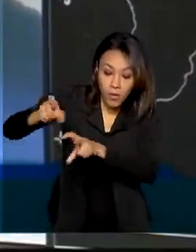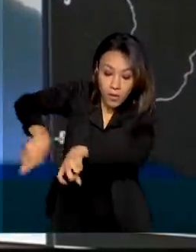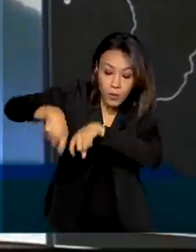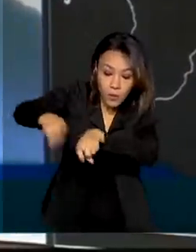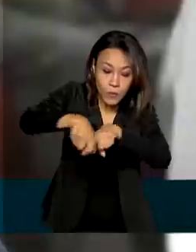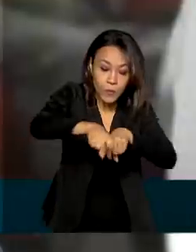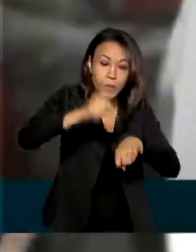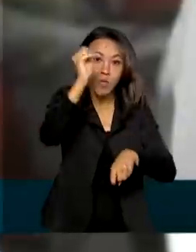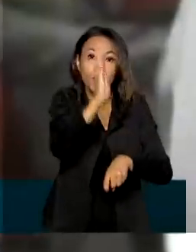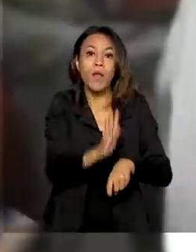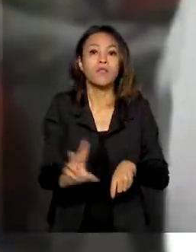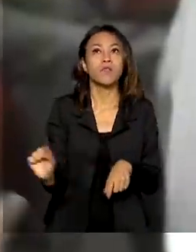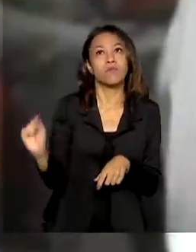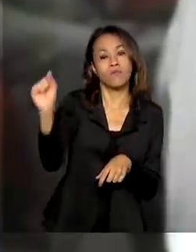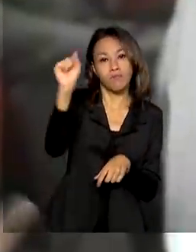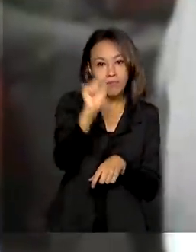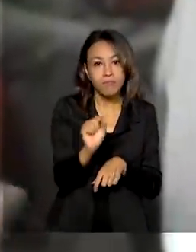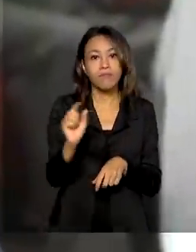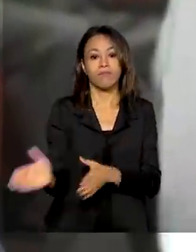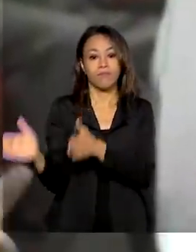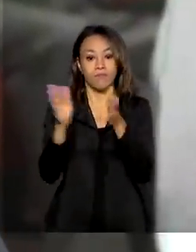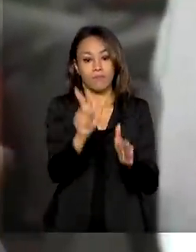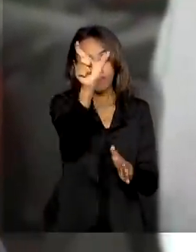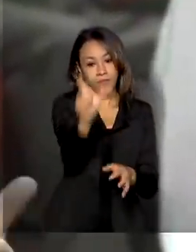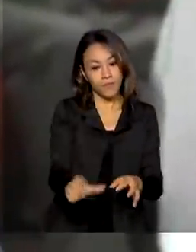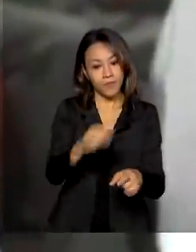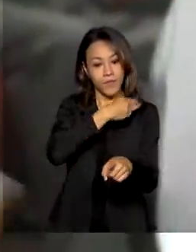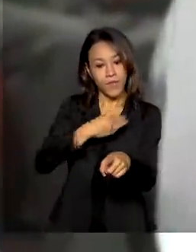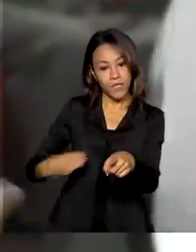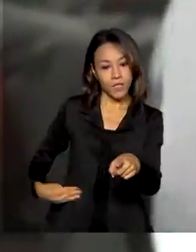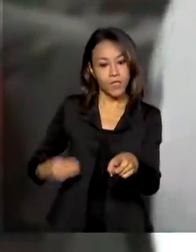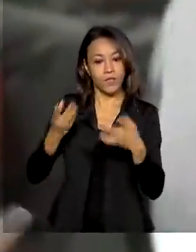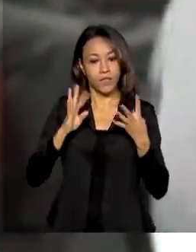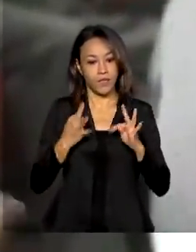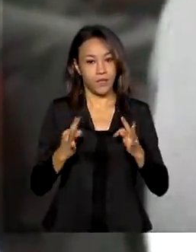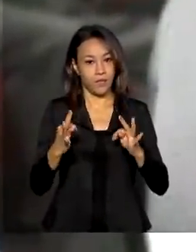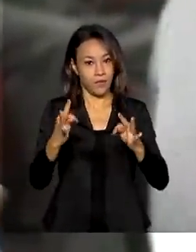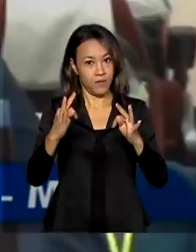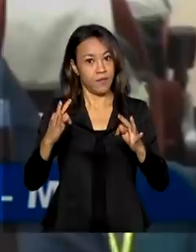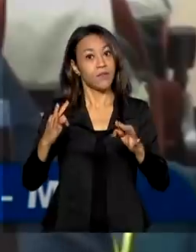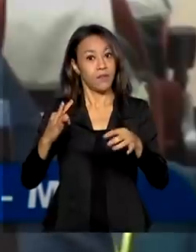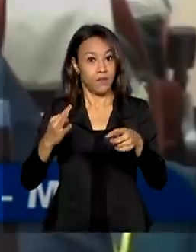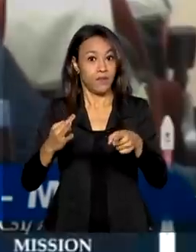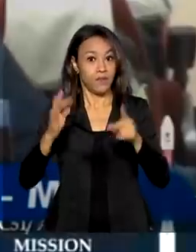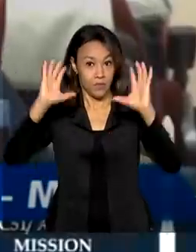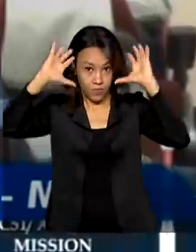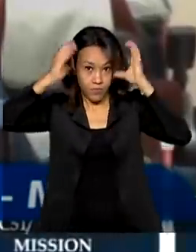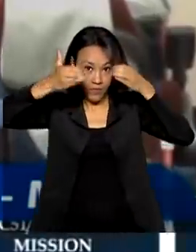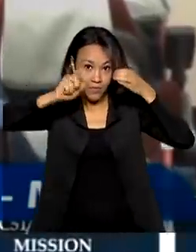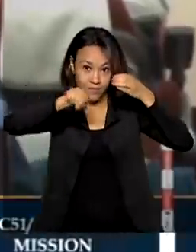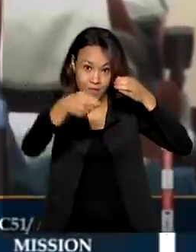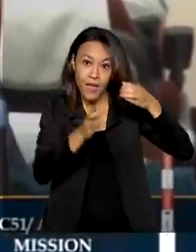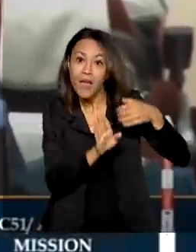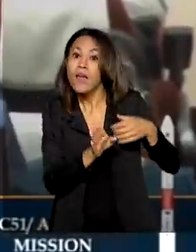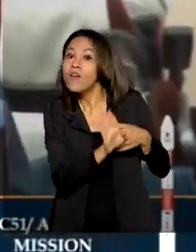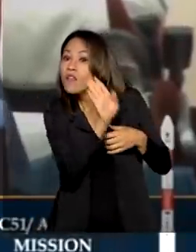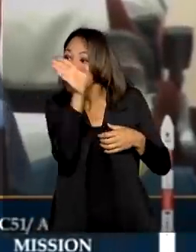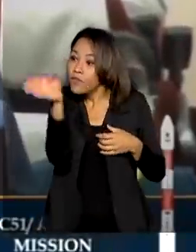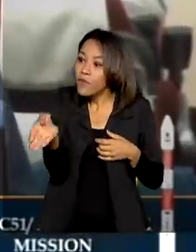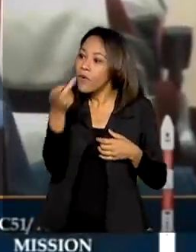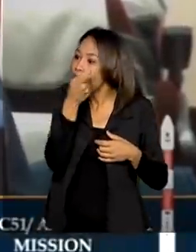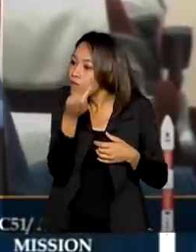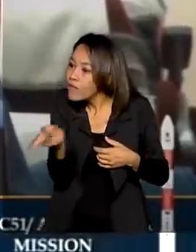território nacional. O ministro da Ciência, Tecnologia e Inovações, Marcos Pontes, foi à Índia para o lançamento e